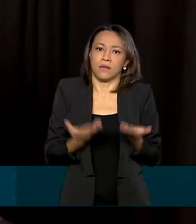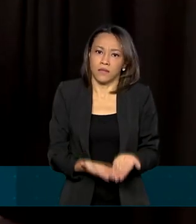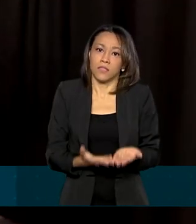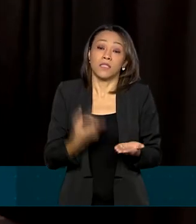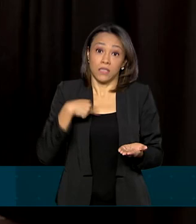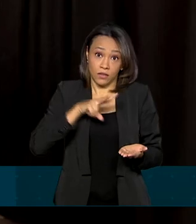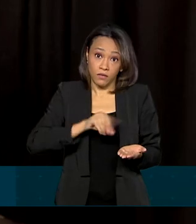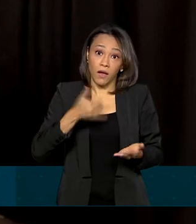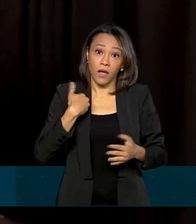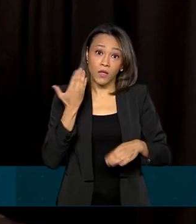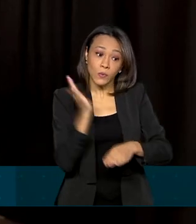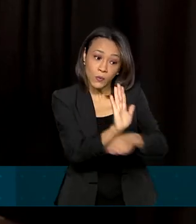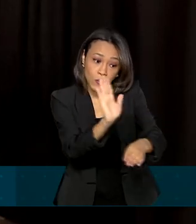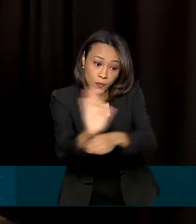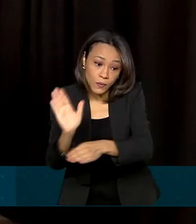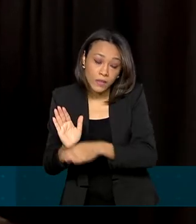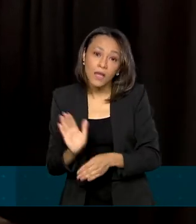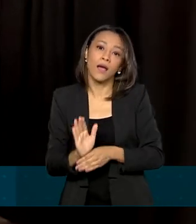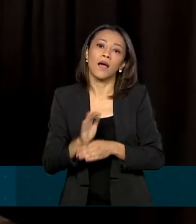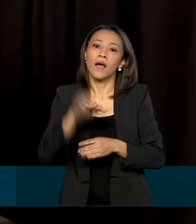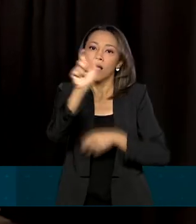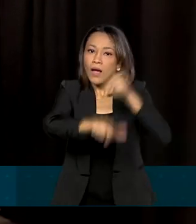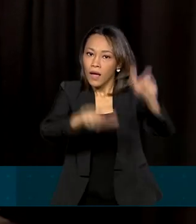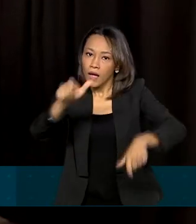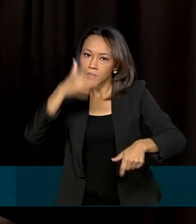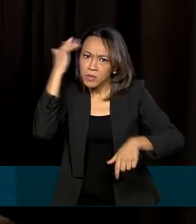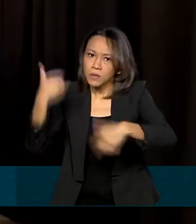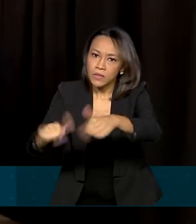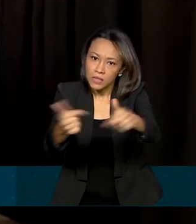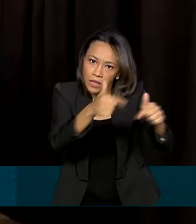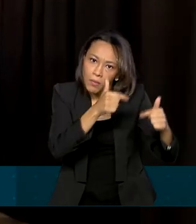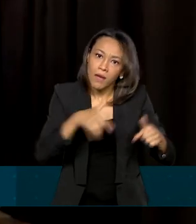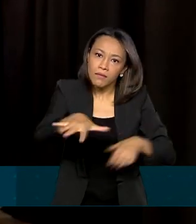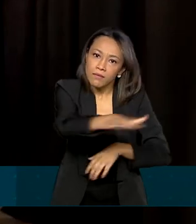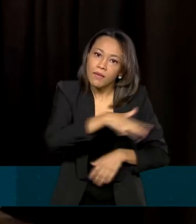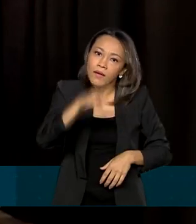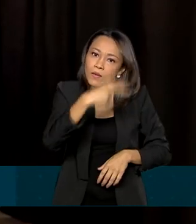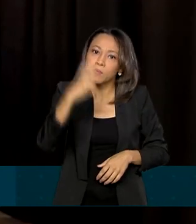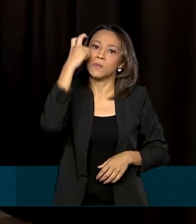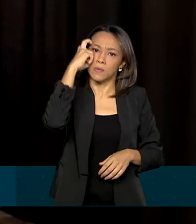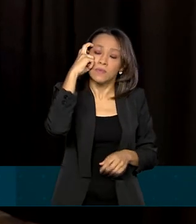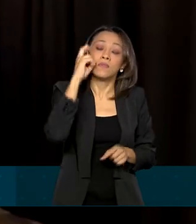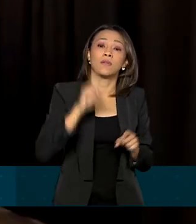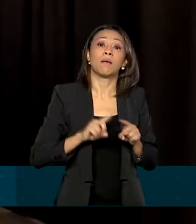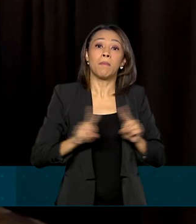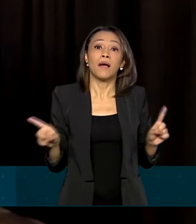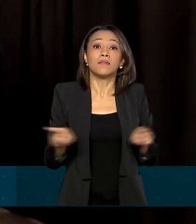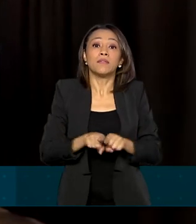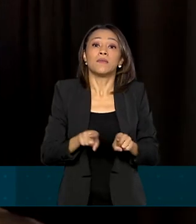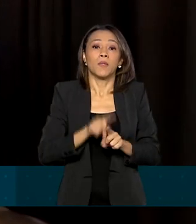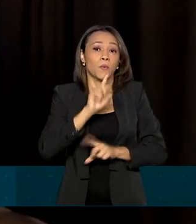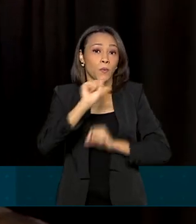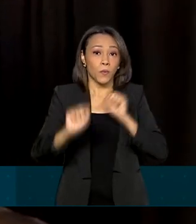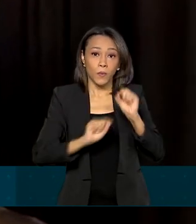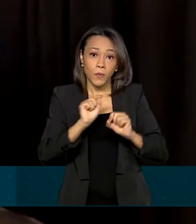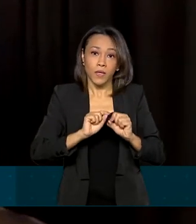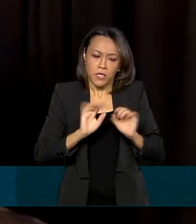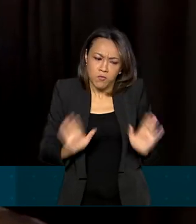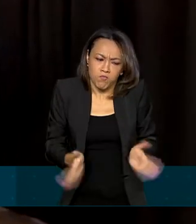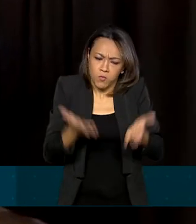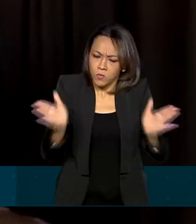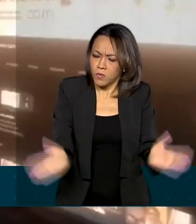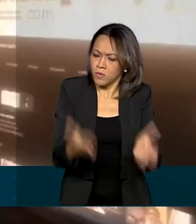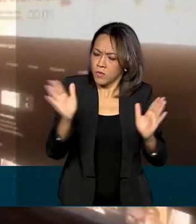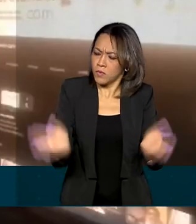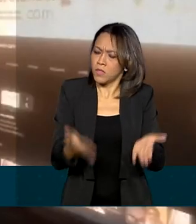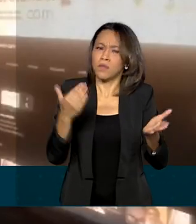Beneficiando não só os espaços, os trabalhadores e fazedores de cultura, mas também impulsionando a produção cultural do